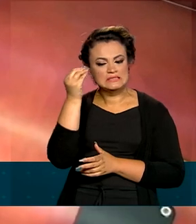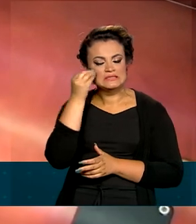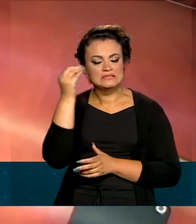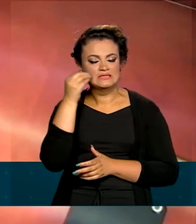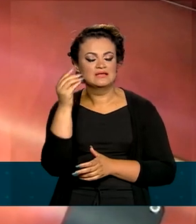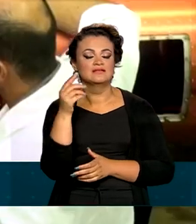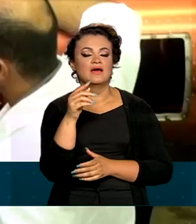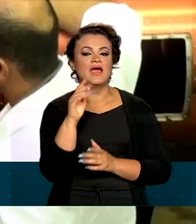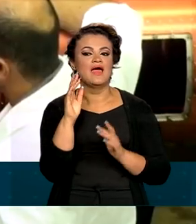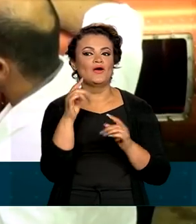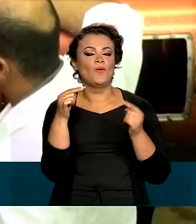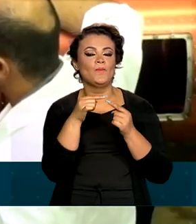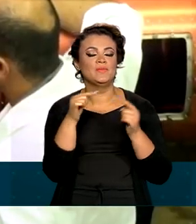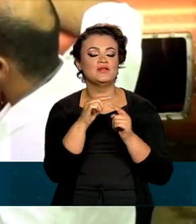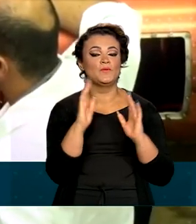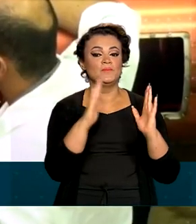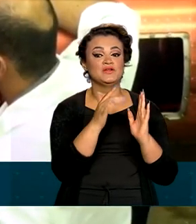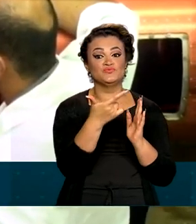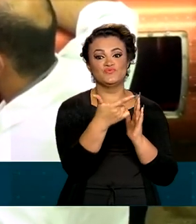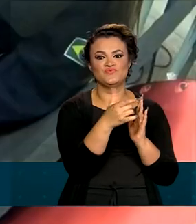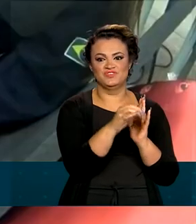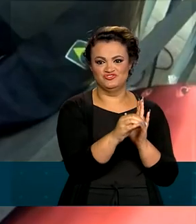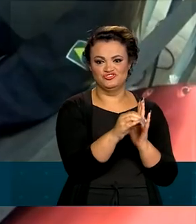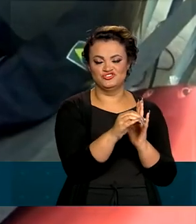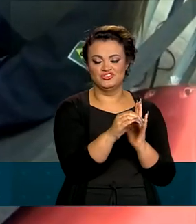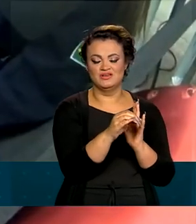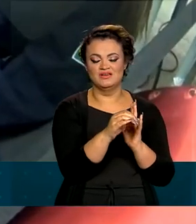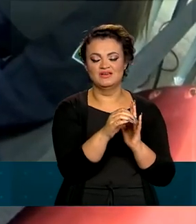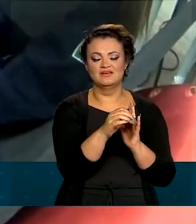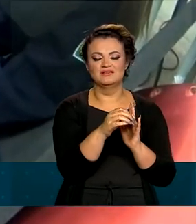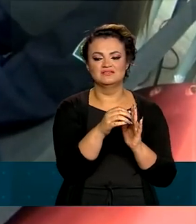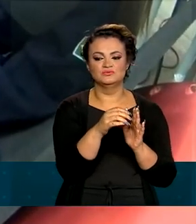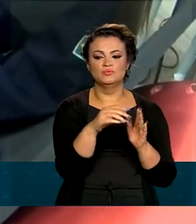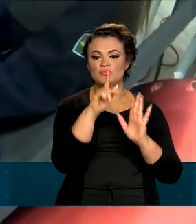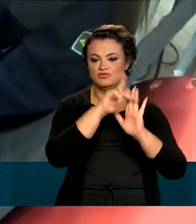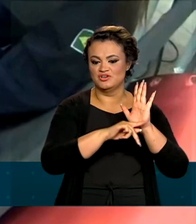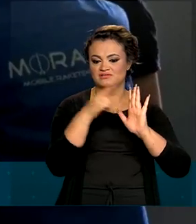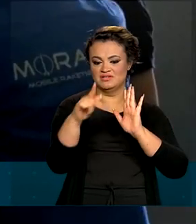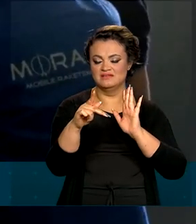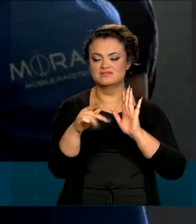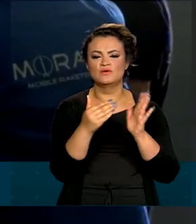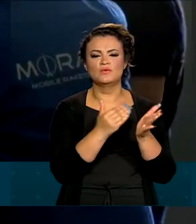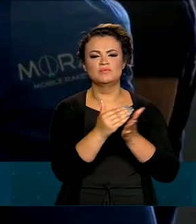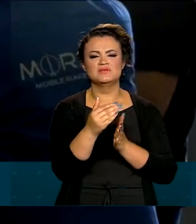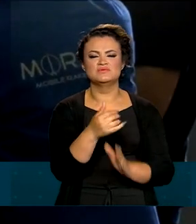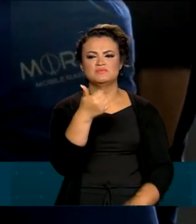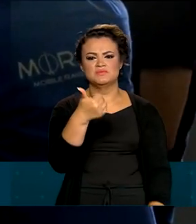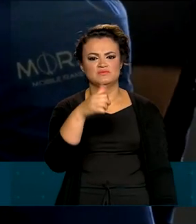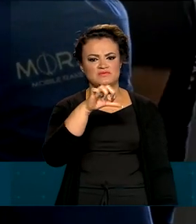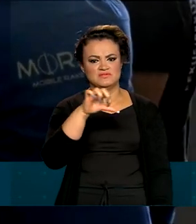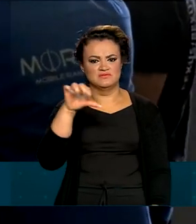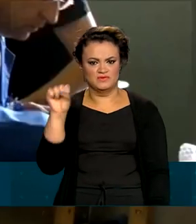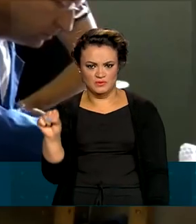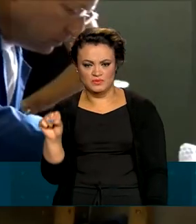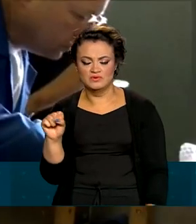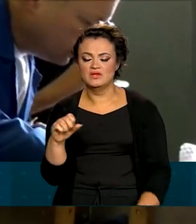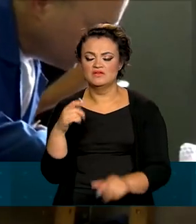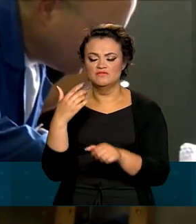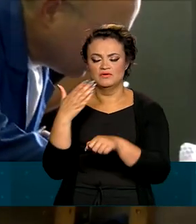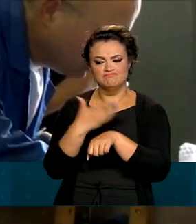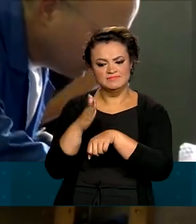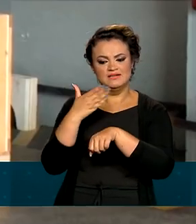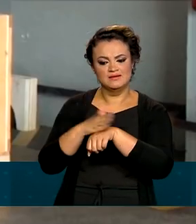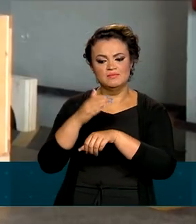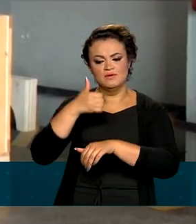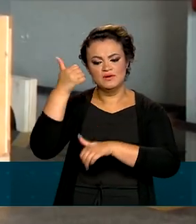parte da 29ª etapa do programa de microgravidade da agência. Ele começou em 1998 e foi aprimorado em